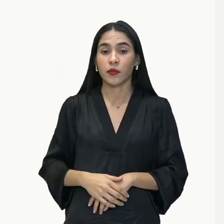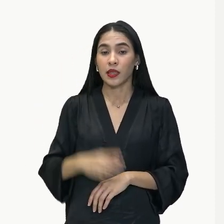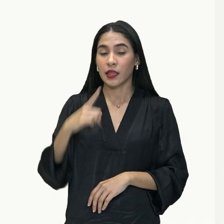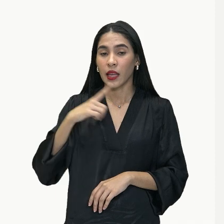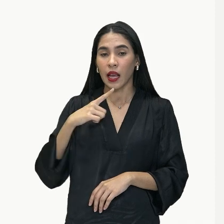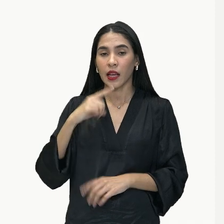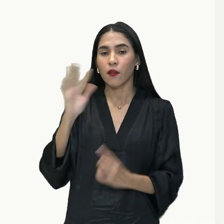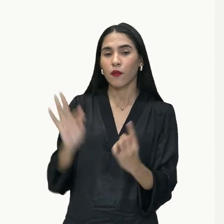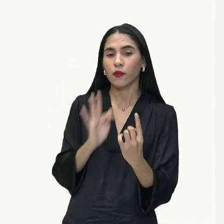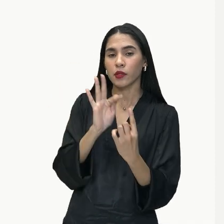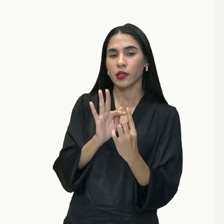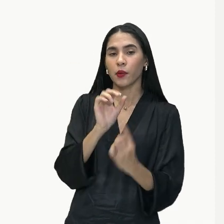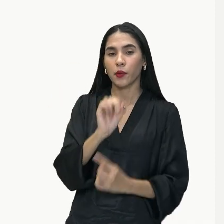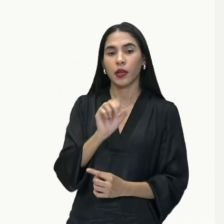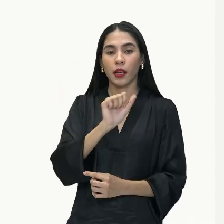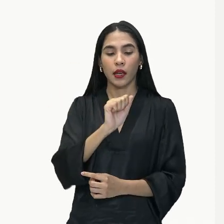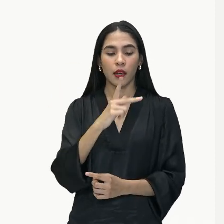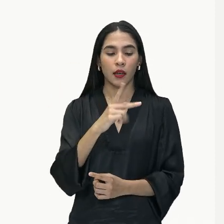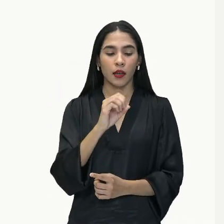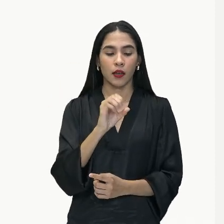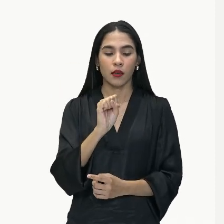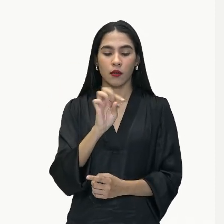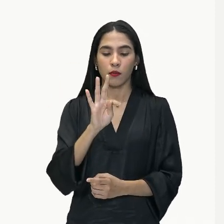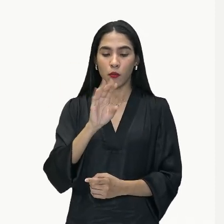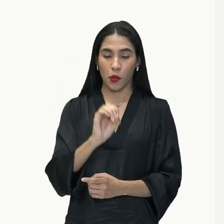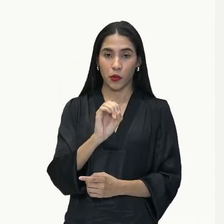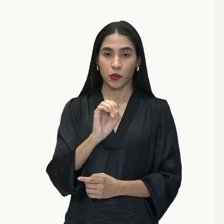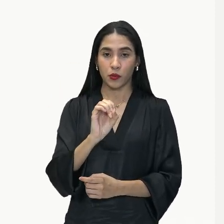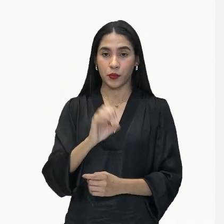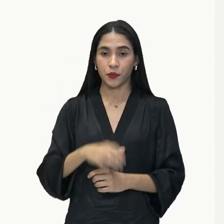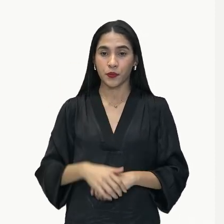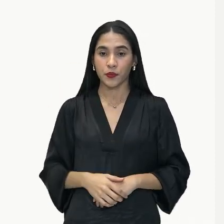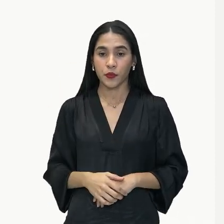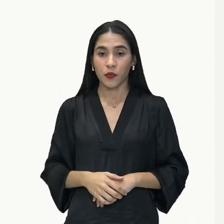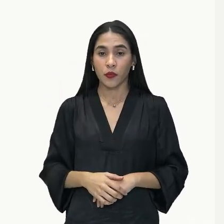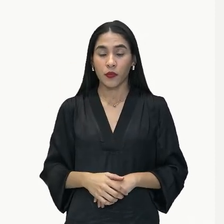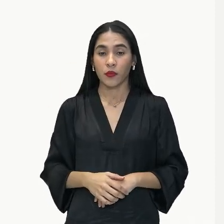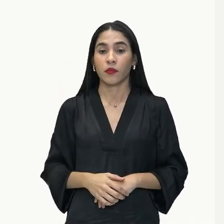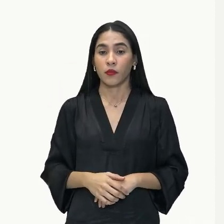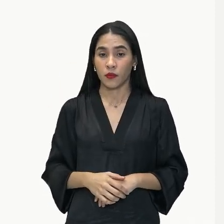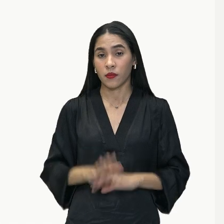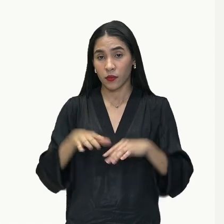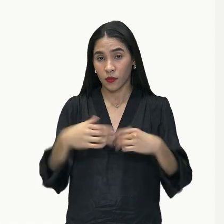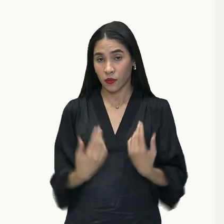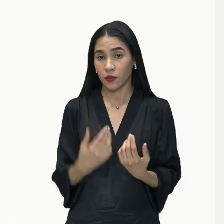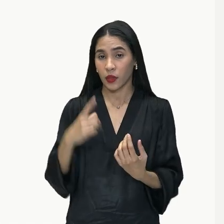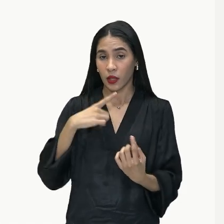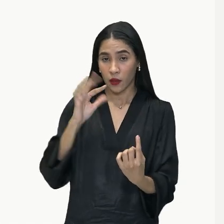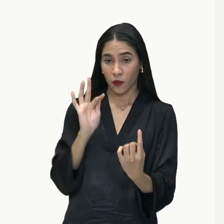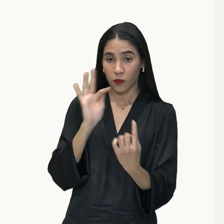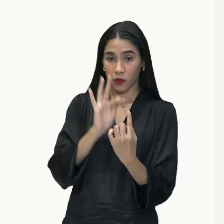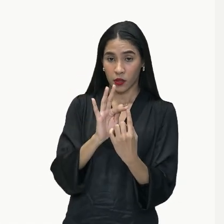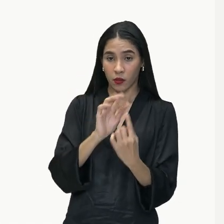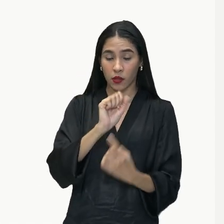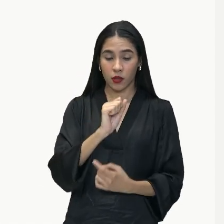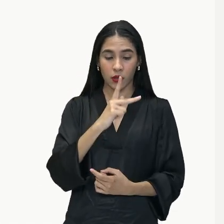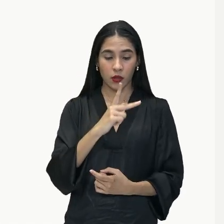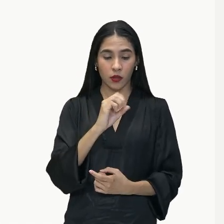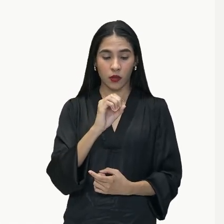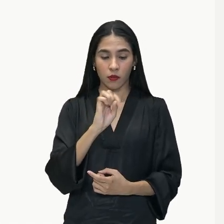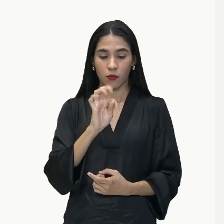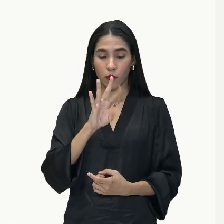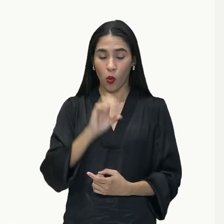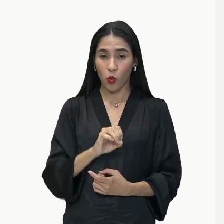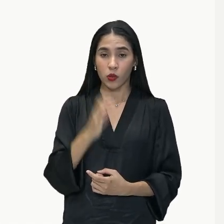aposto, ok, gente? Por exercer essa função de aposto, já sabemos que essa